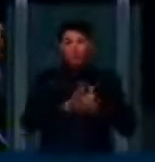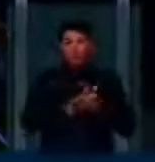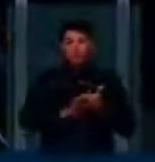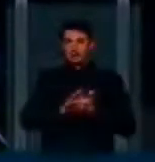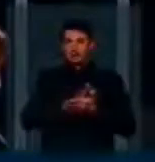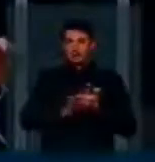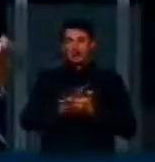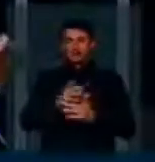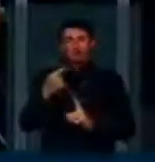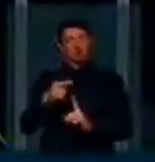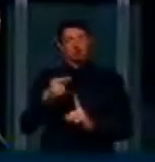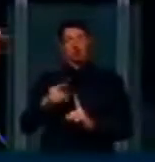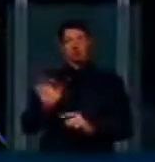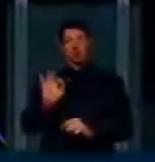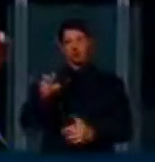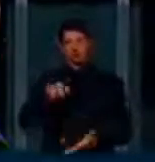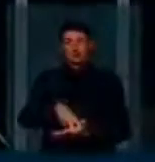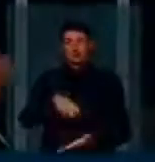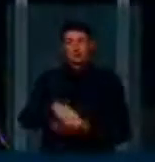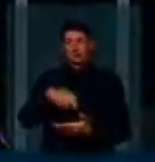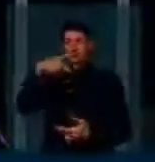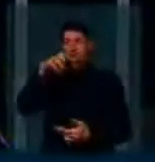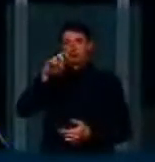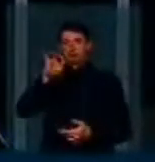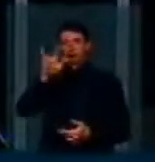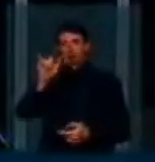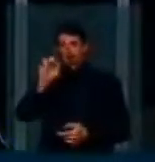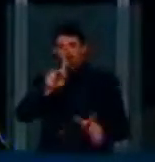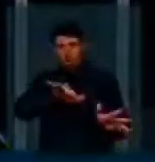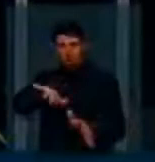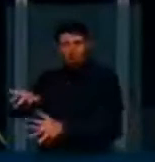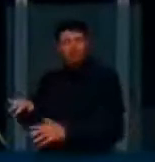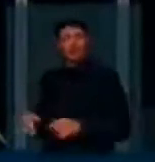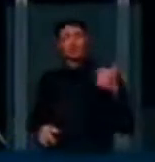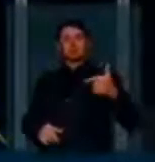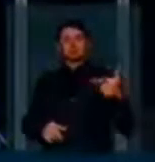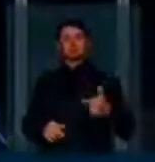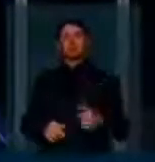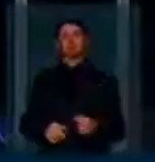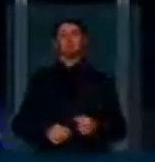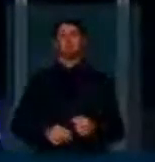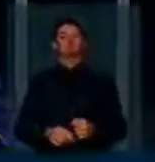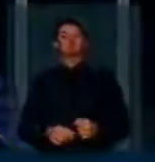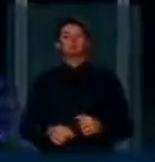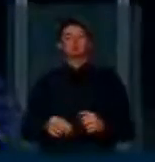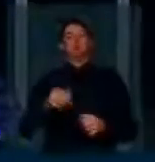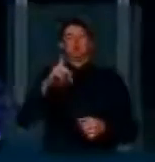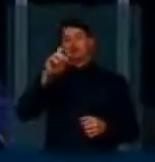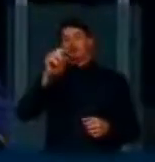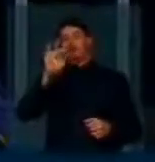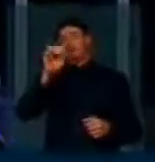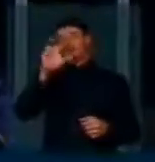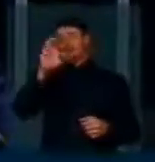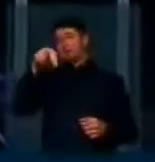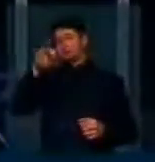ameaça a punição da pedofilia. Ponto primeiro. Ponto segundo, em relação à questão dos data centers. Aqui